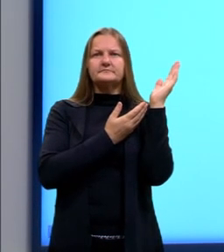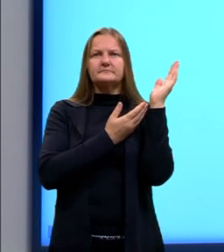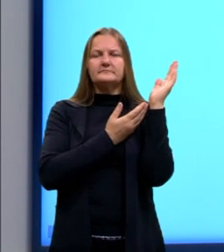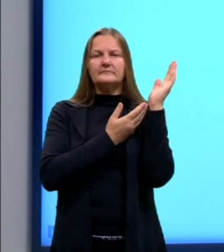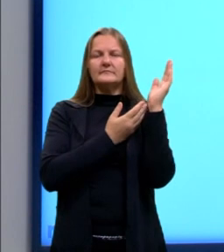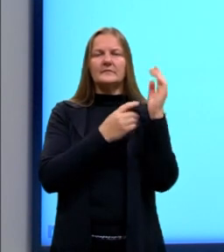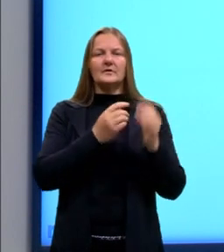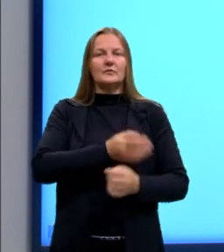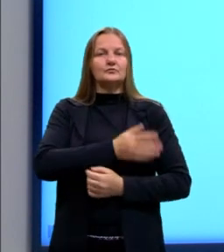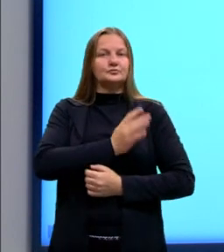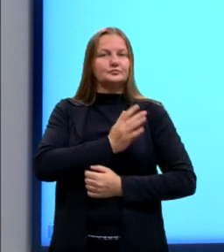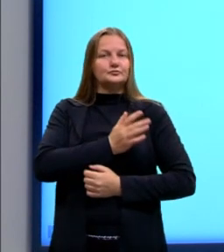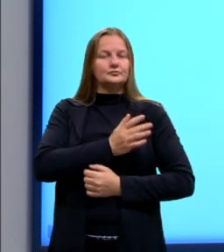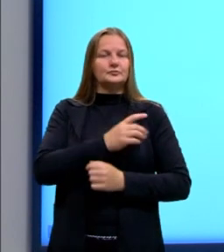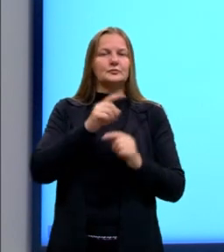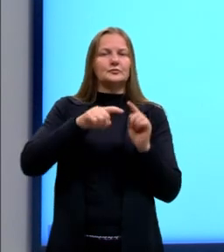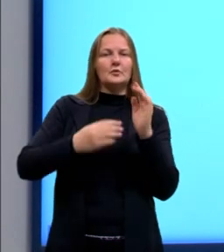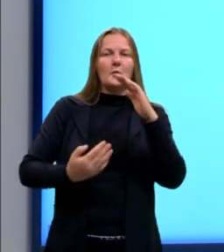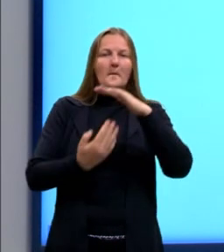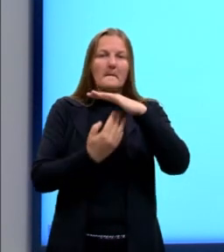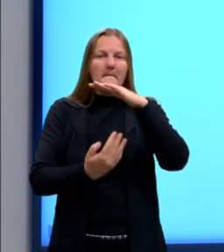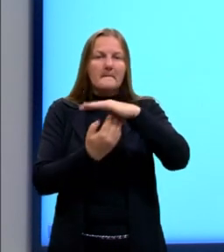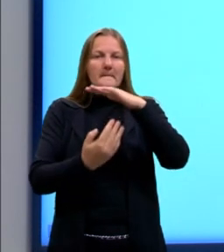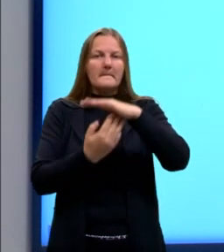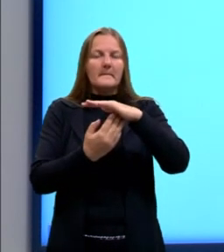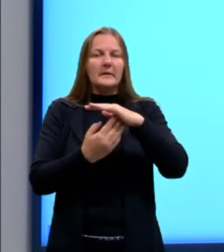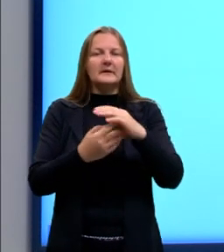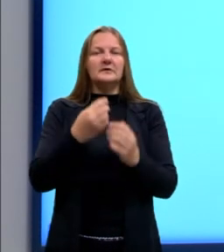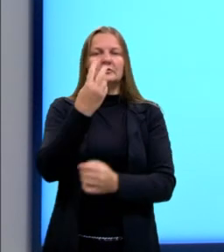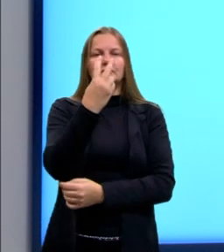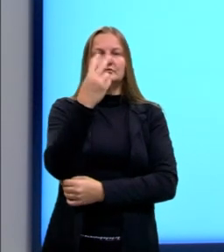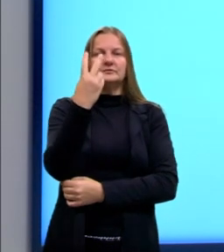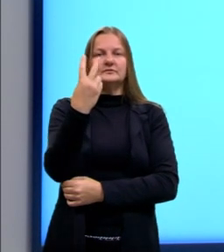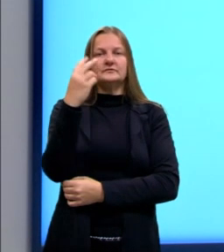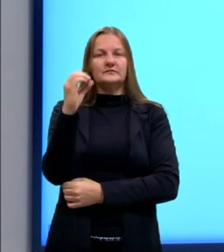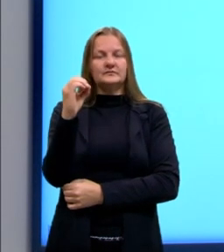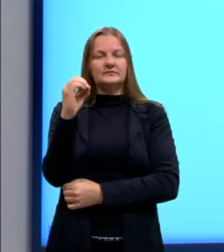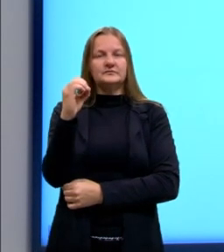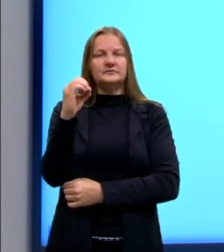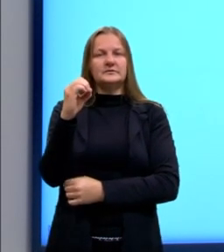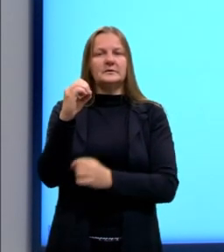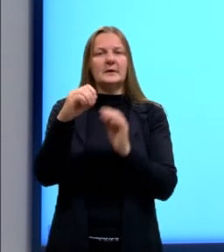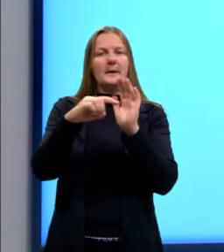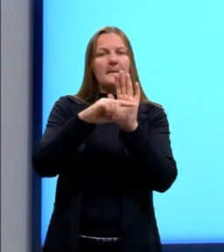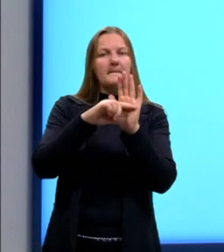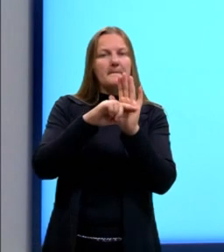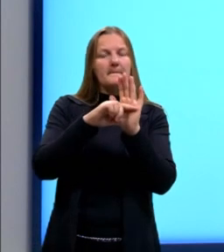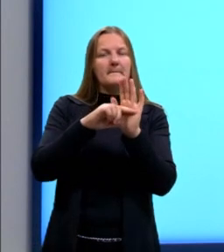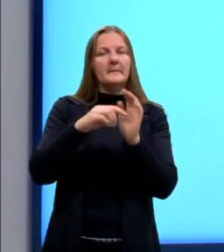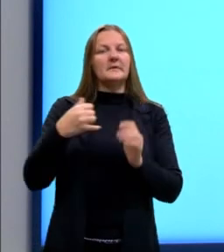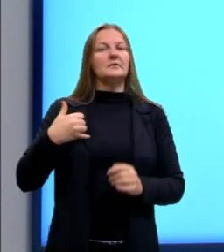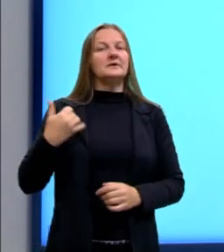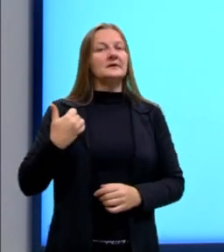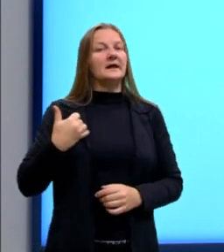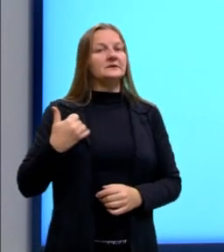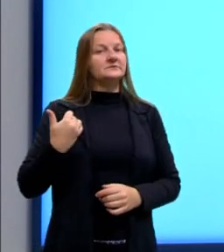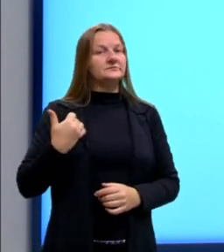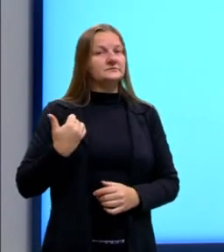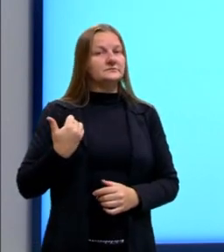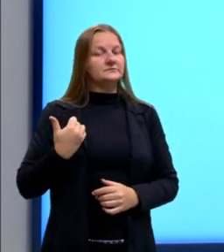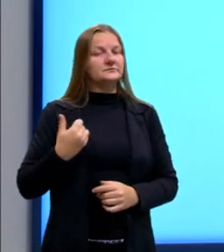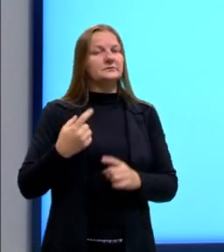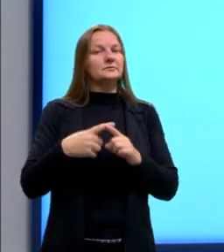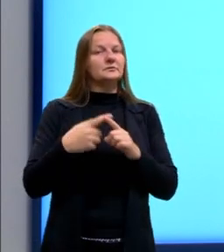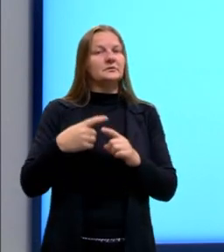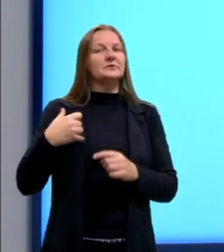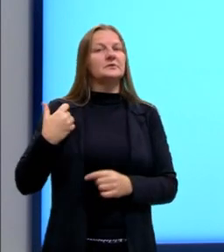frequência cardíaca máxima, é dada por 220 menos a idade, em que a idade é